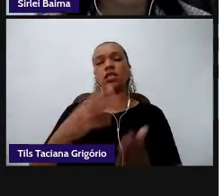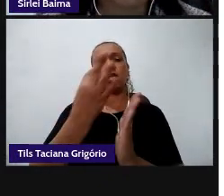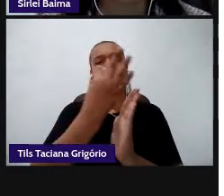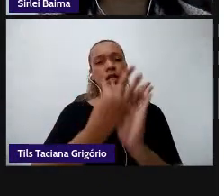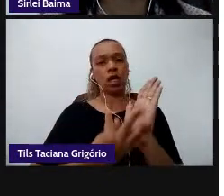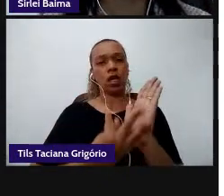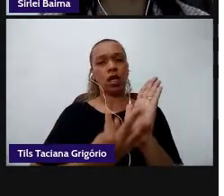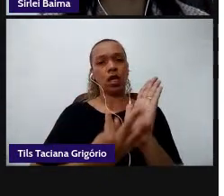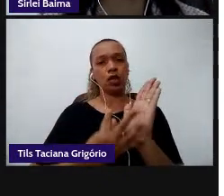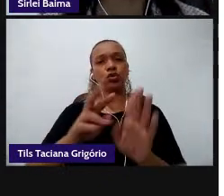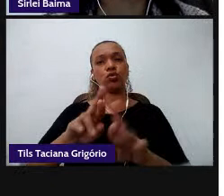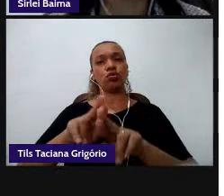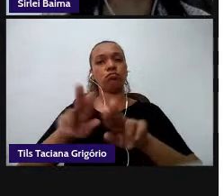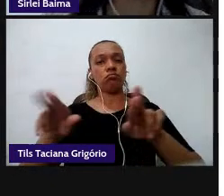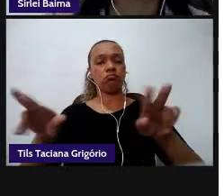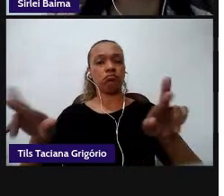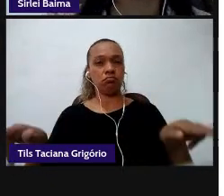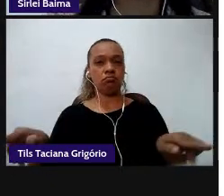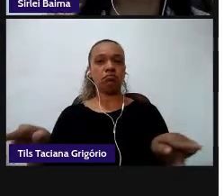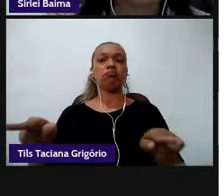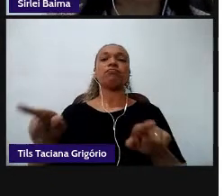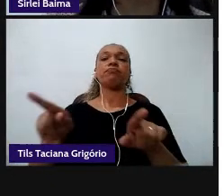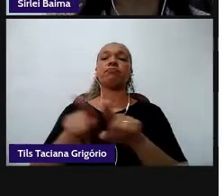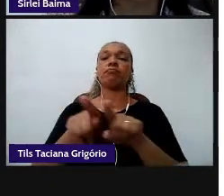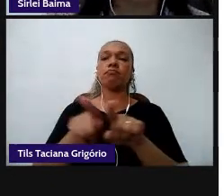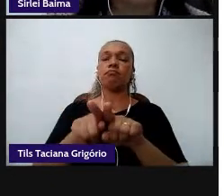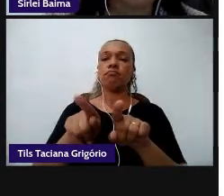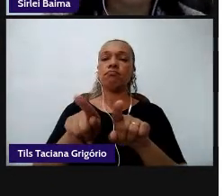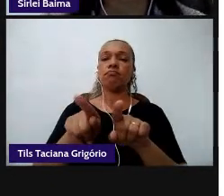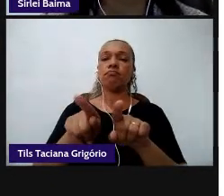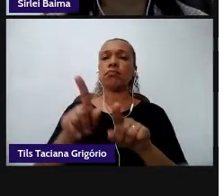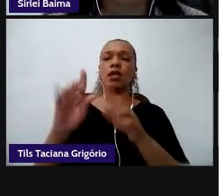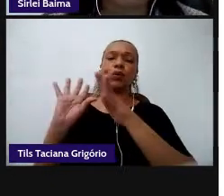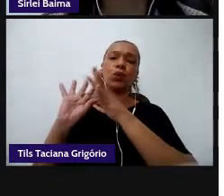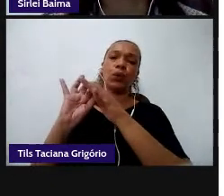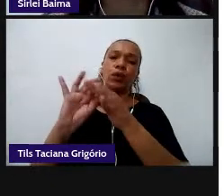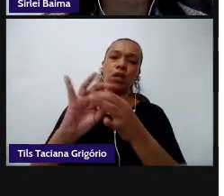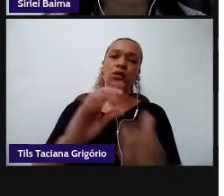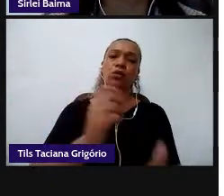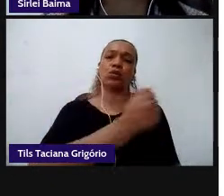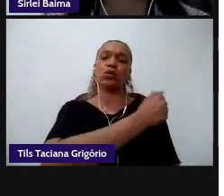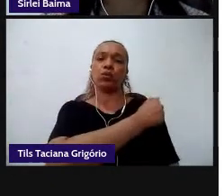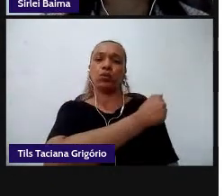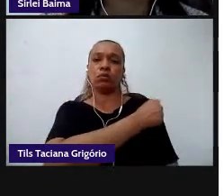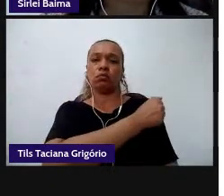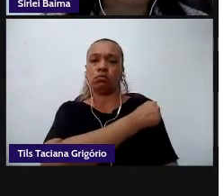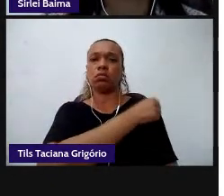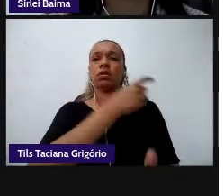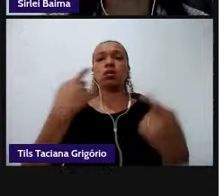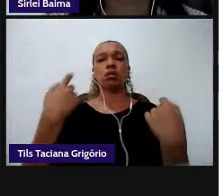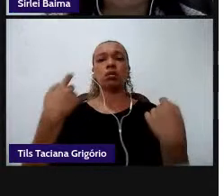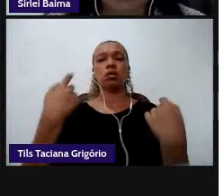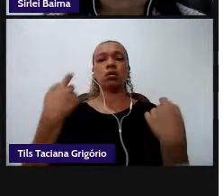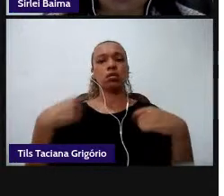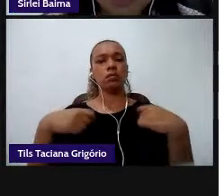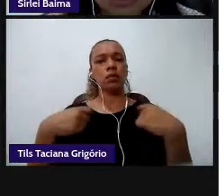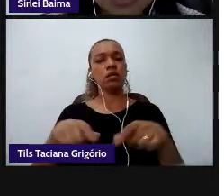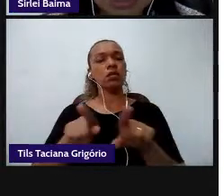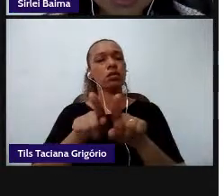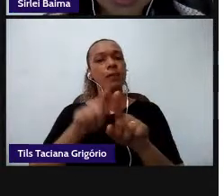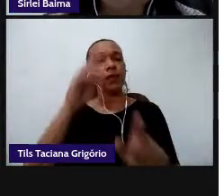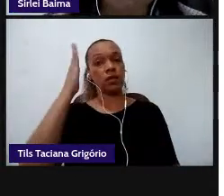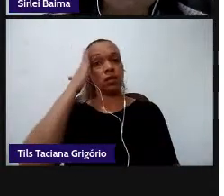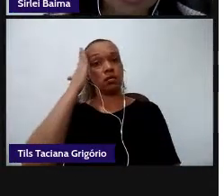e esses múltiplos textos que são do contexto do estudante e que ele precisa também saber fazer saber